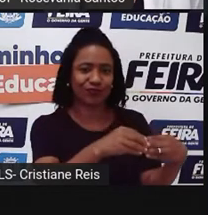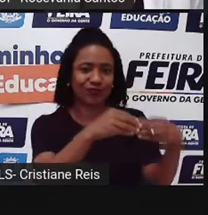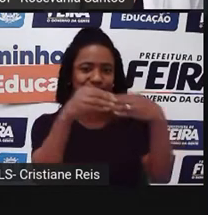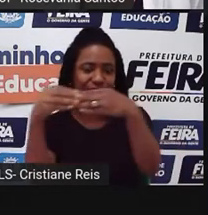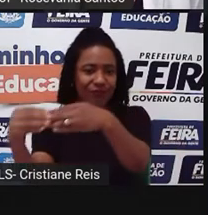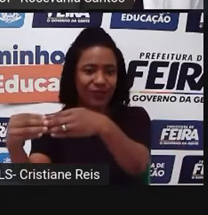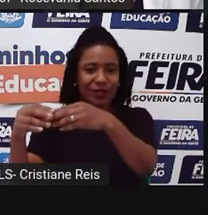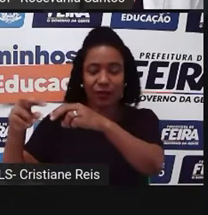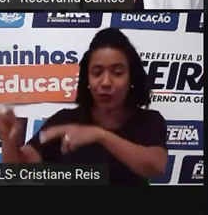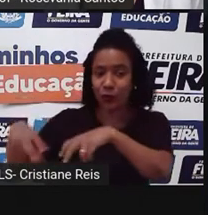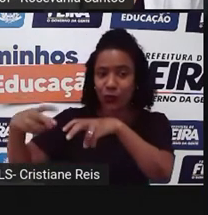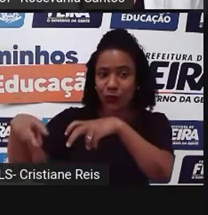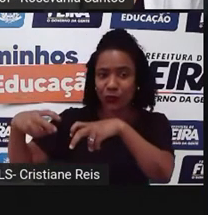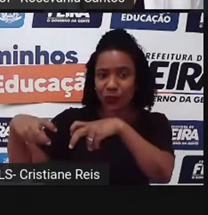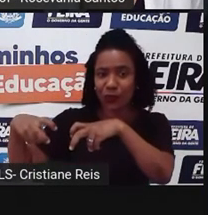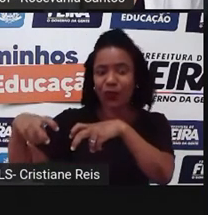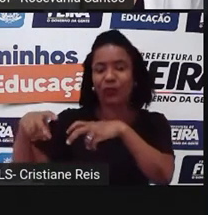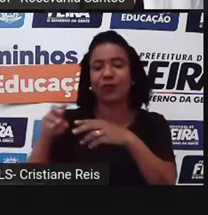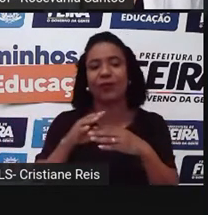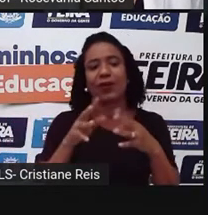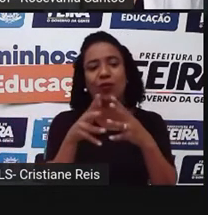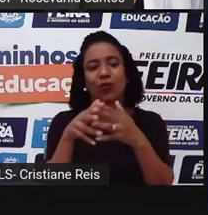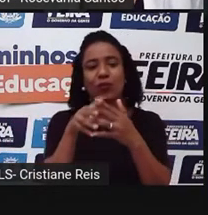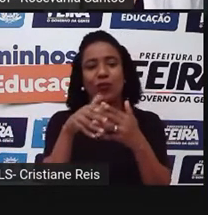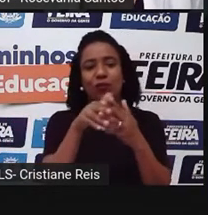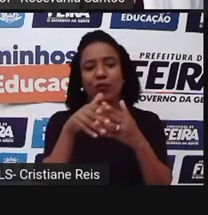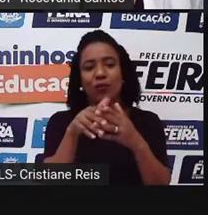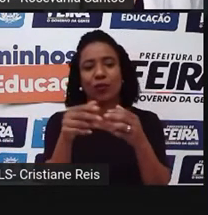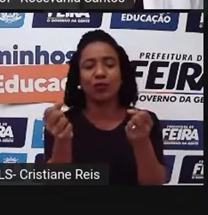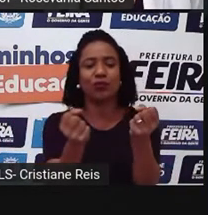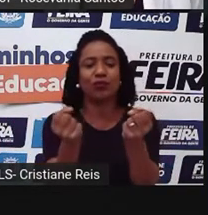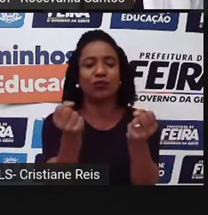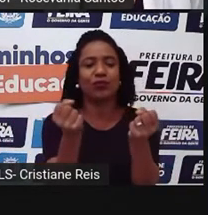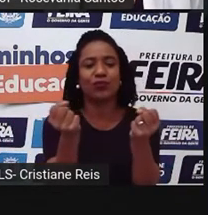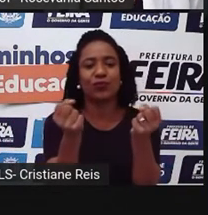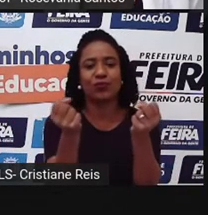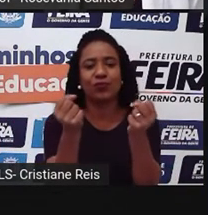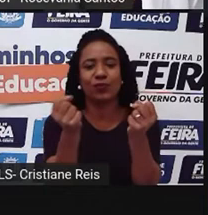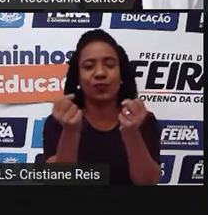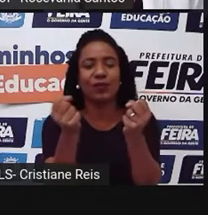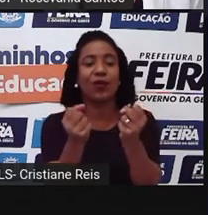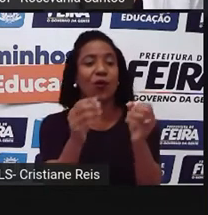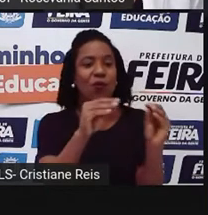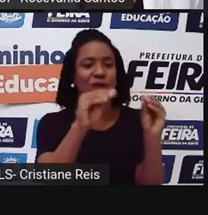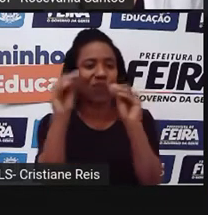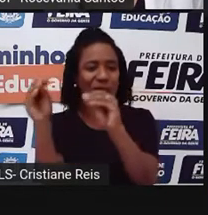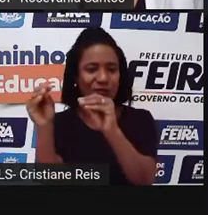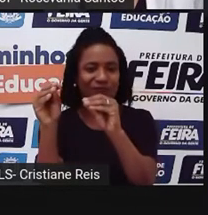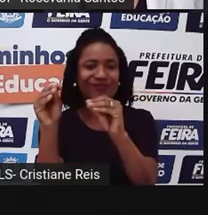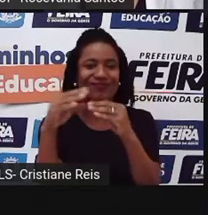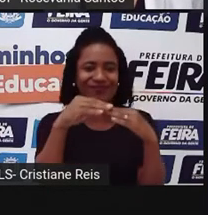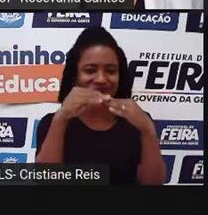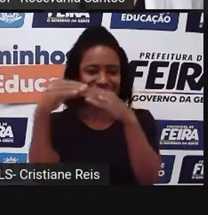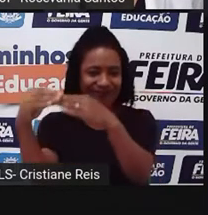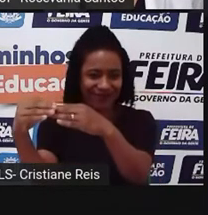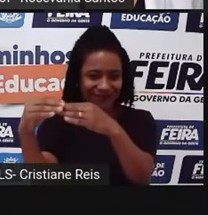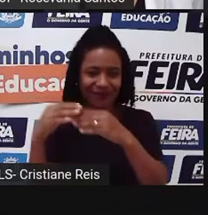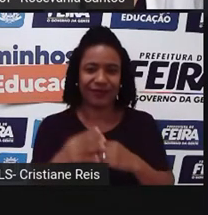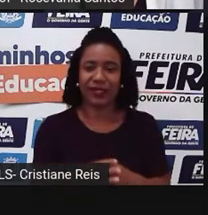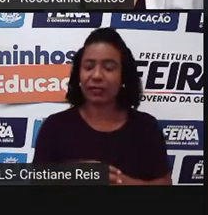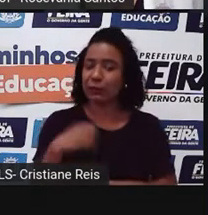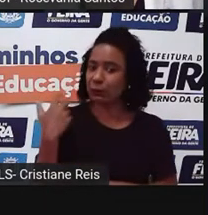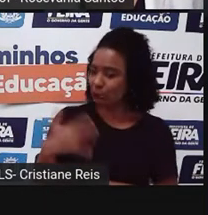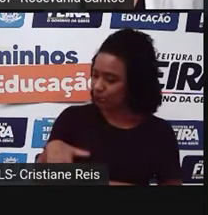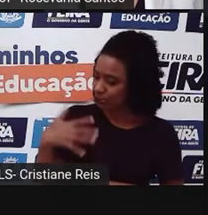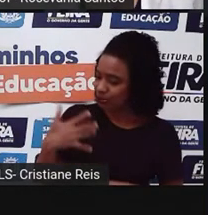sai do campo, indo em direção à cidade. Eu já soube aqui o processo de colheita e veio para a cidade. Aí eu disse, nossa pai!